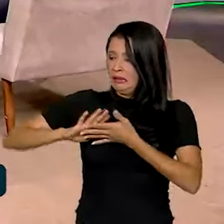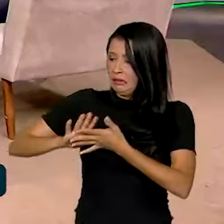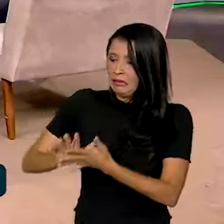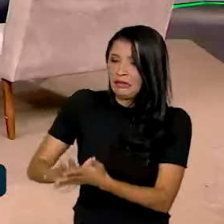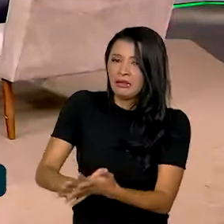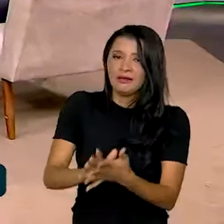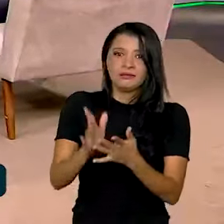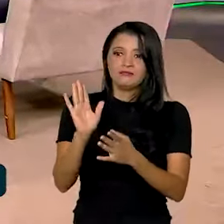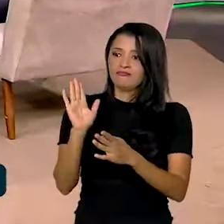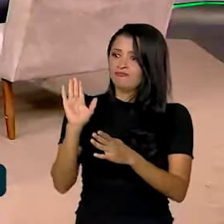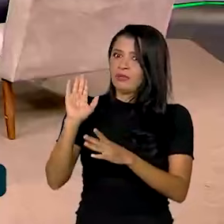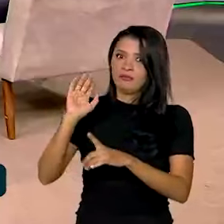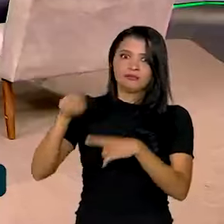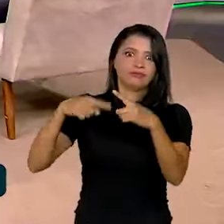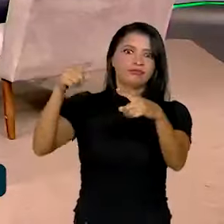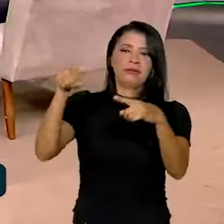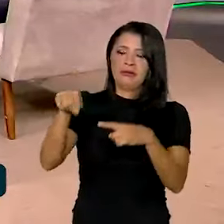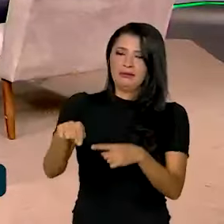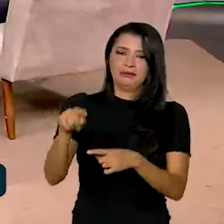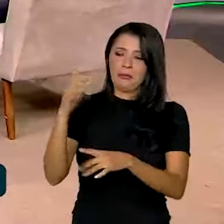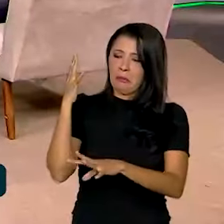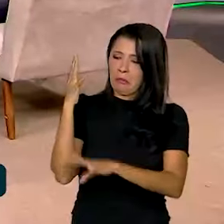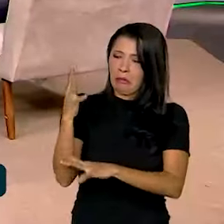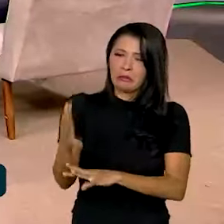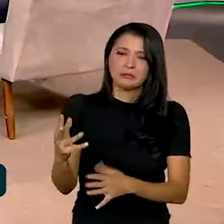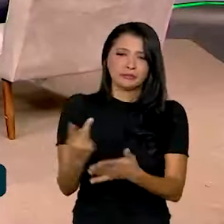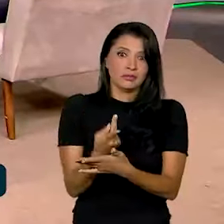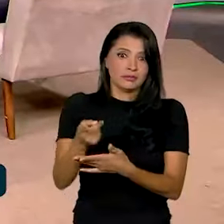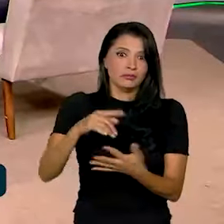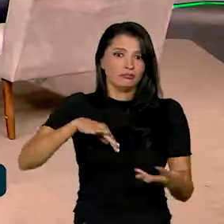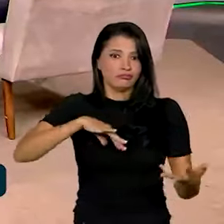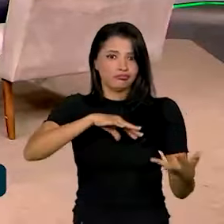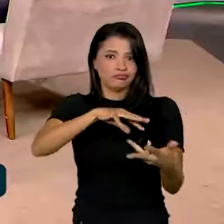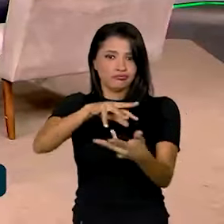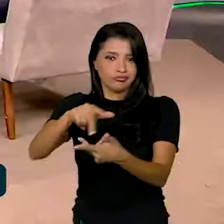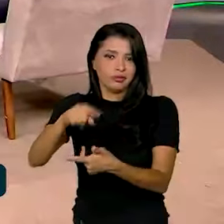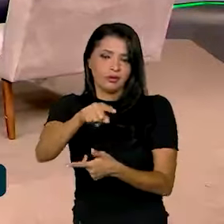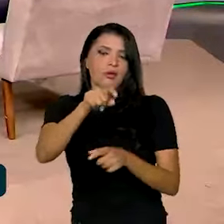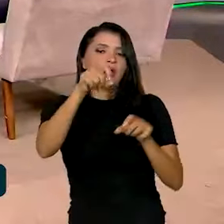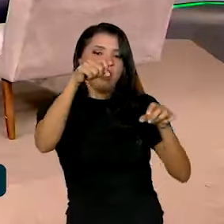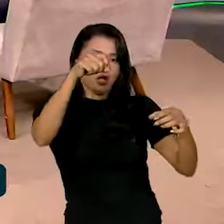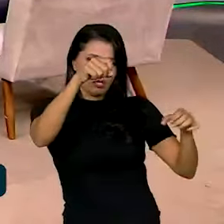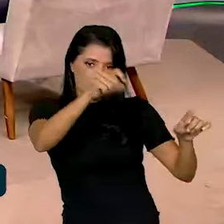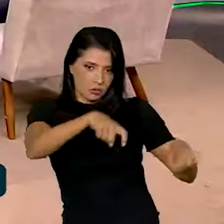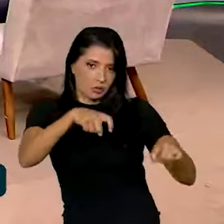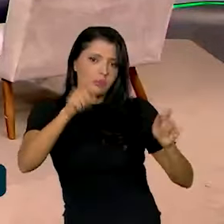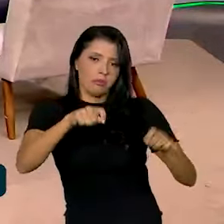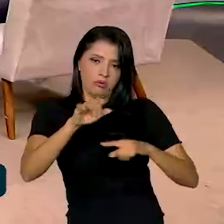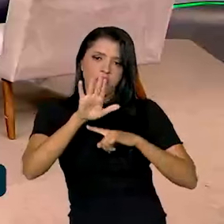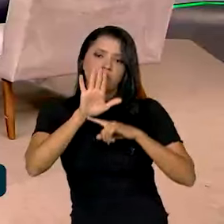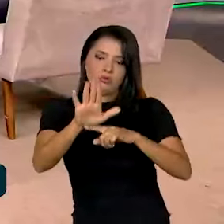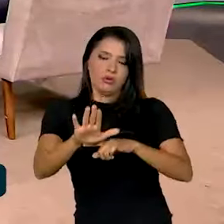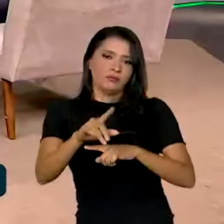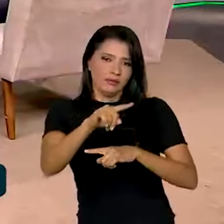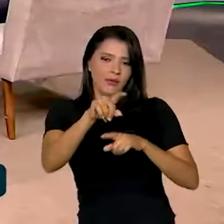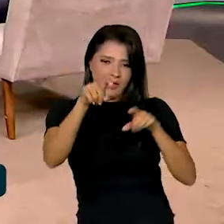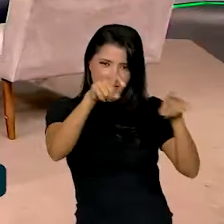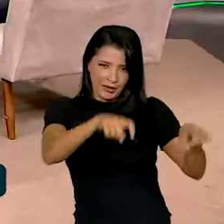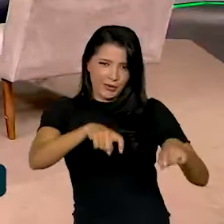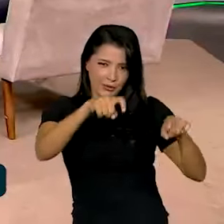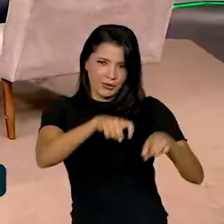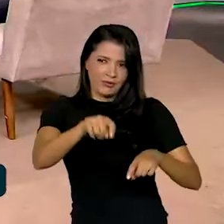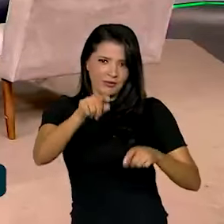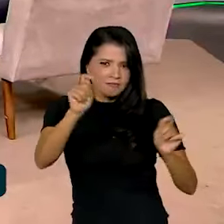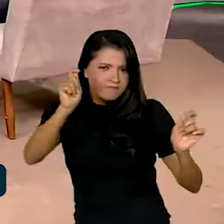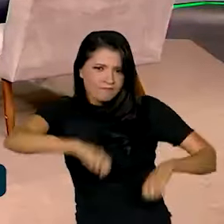superar esse desastre ambiental que nós estamos vivendo no mundo. E a agricultura pode ajudar. A agricultura tem esse potencial